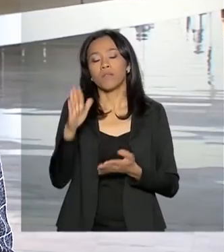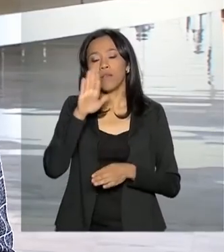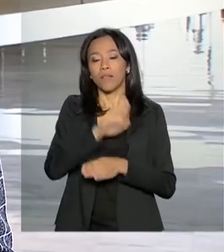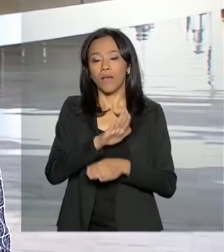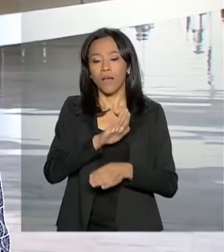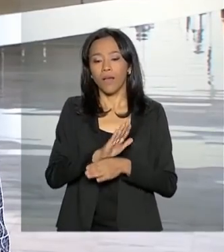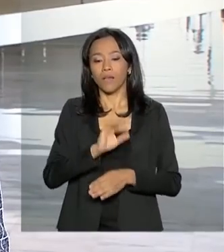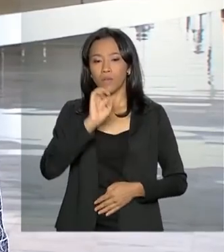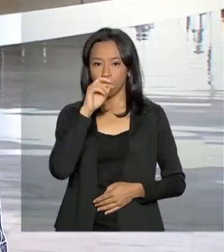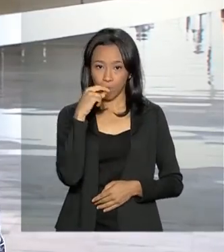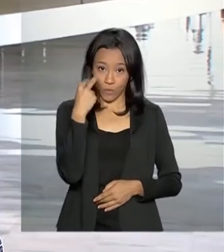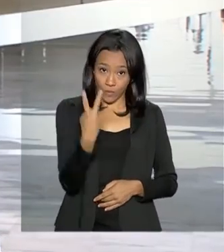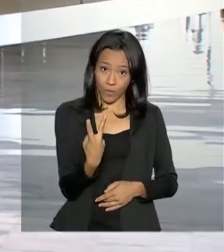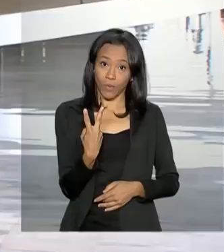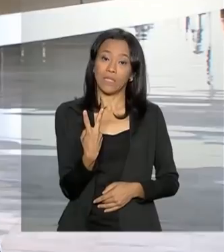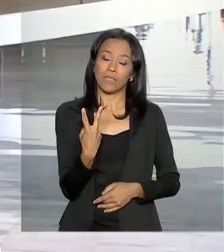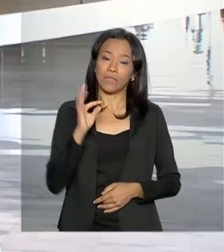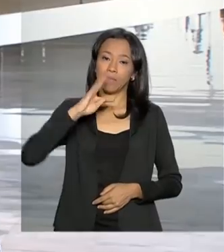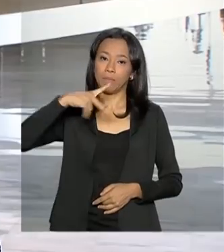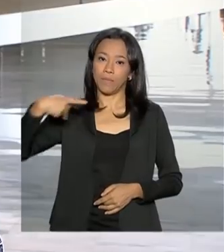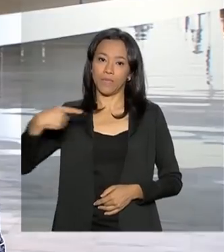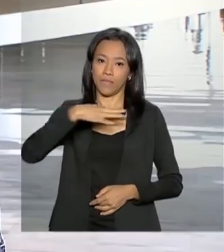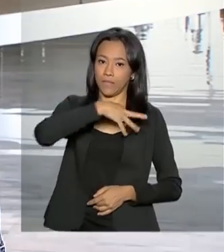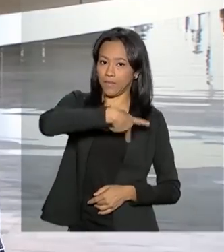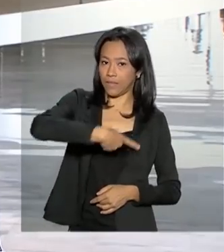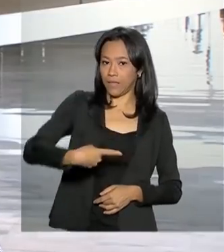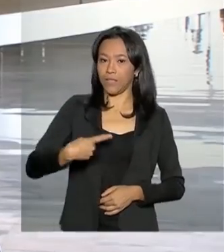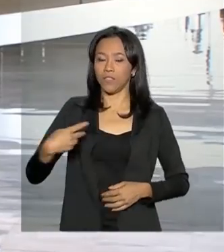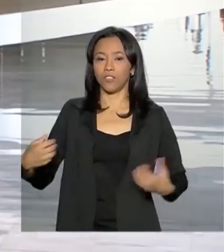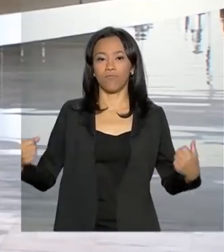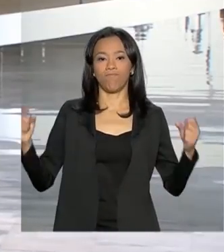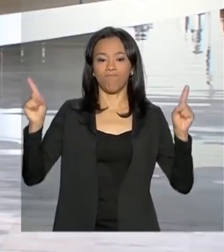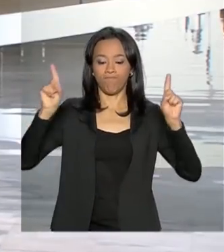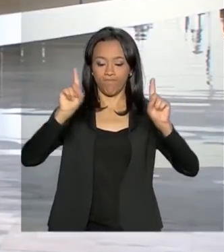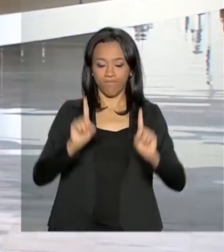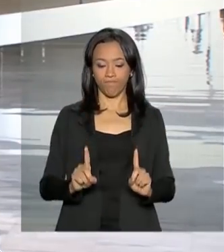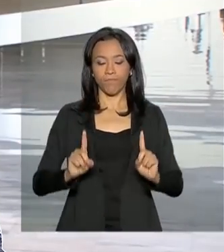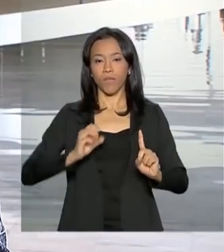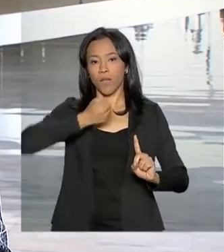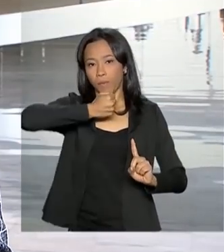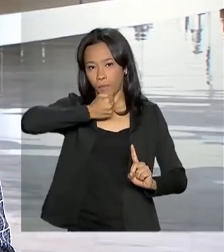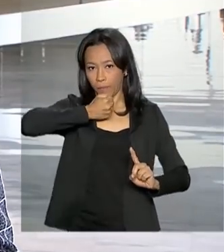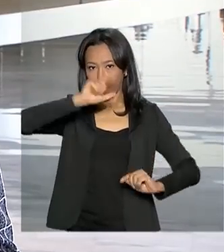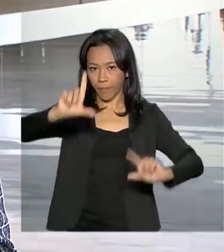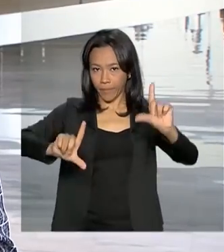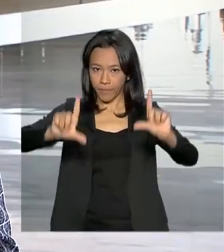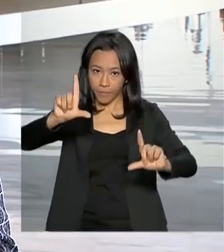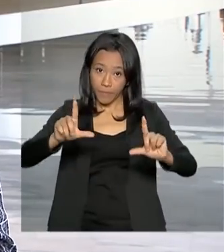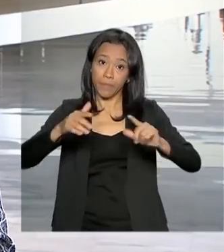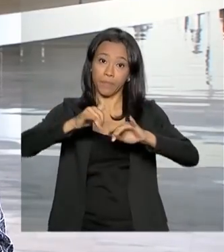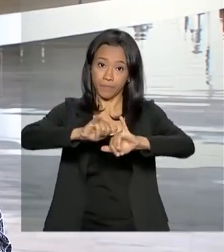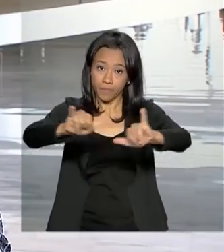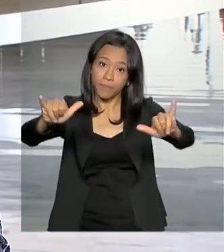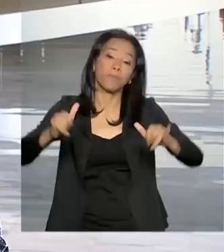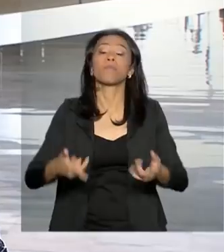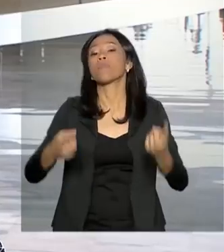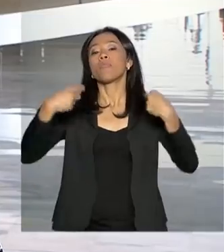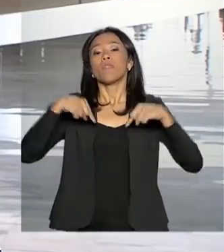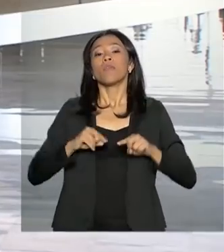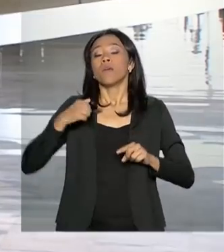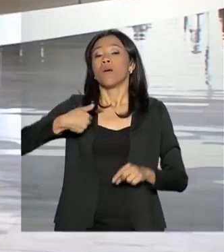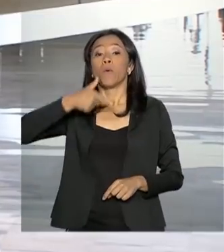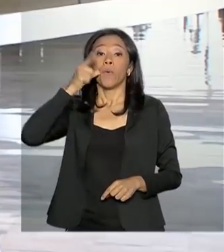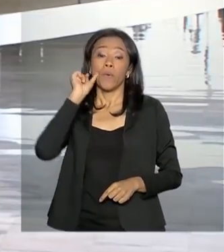presidentes, Jair Bolsonaro e Donald Trump, fazem uma declaração à imprensa. E ontem, o ministro das Relações Exteriores,